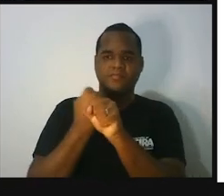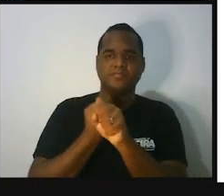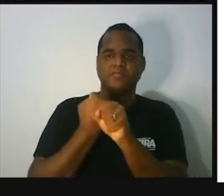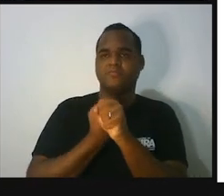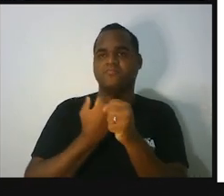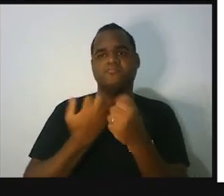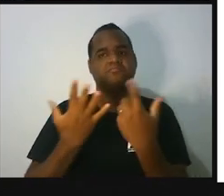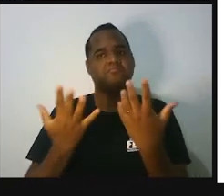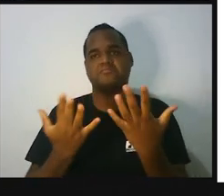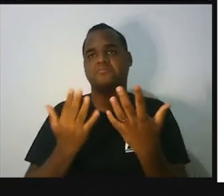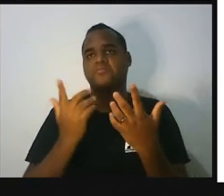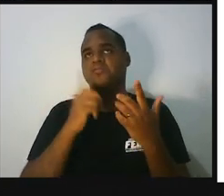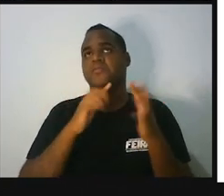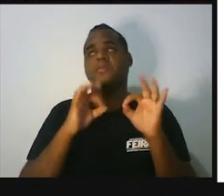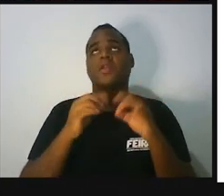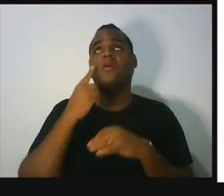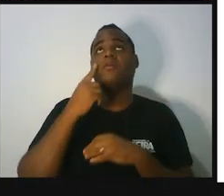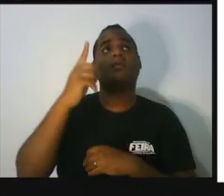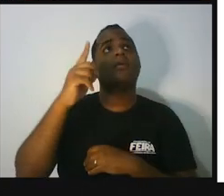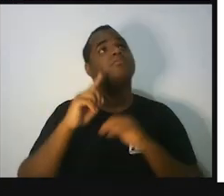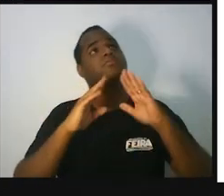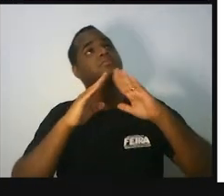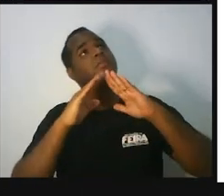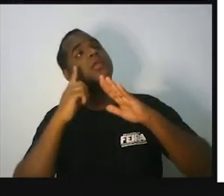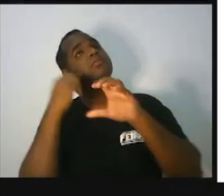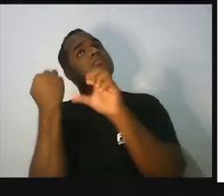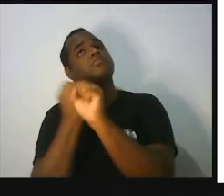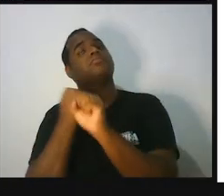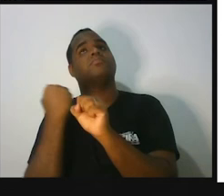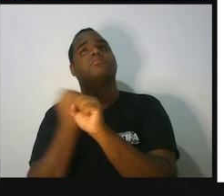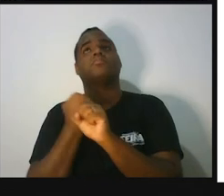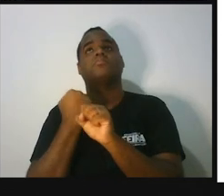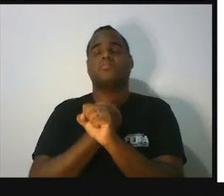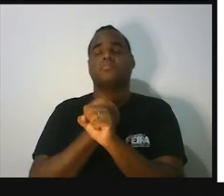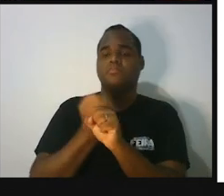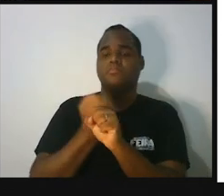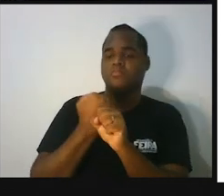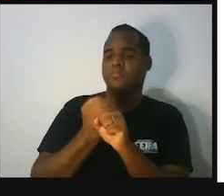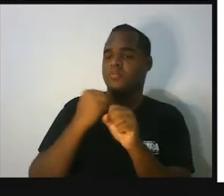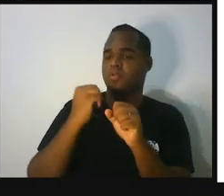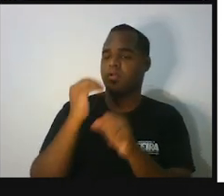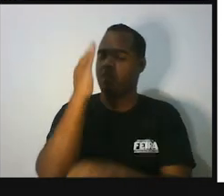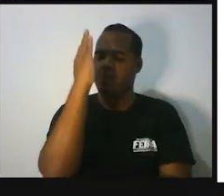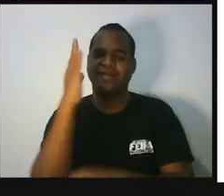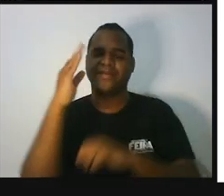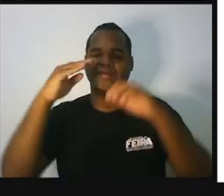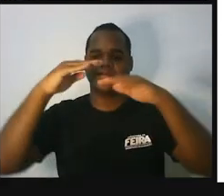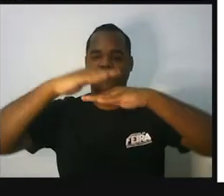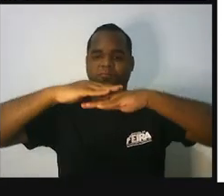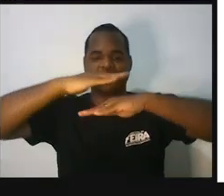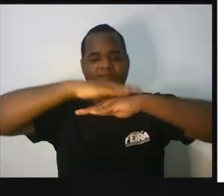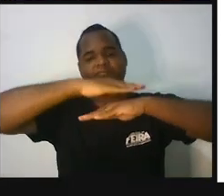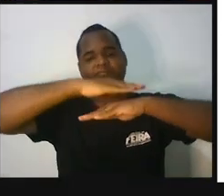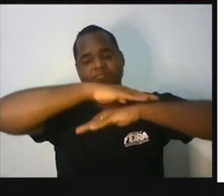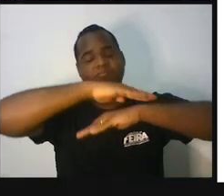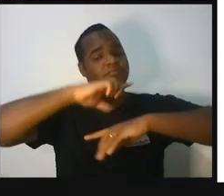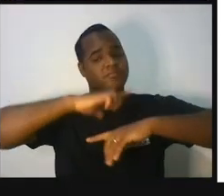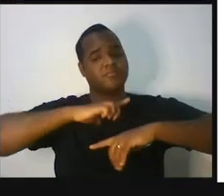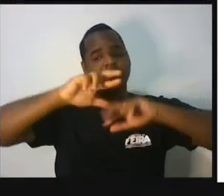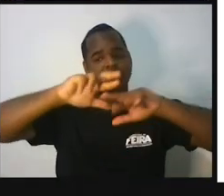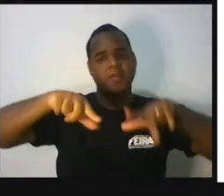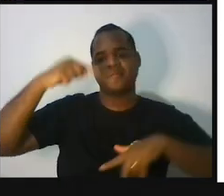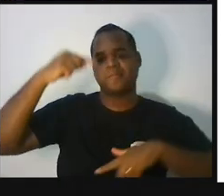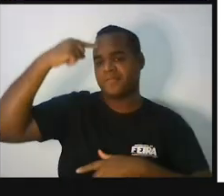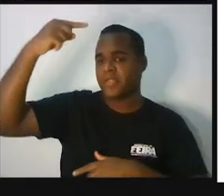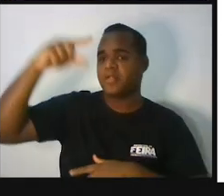né, se a gente olhar para o teto, um teto construído, né, com madeiras e telhas, geralmente vai ter uma